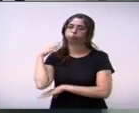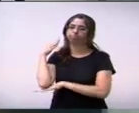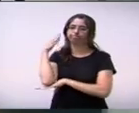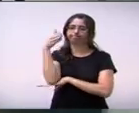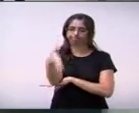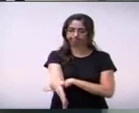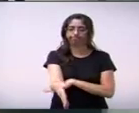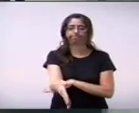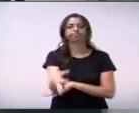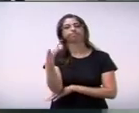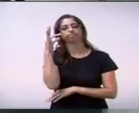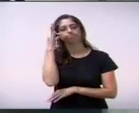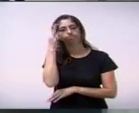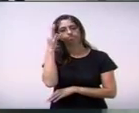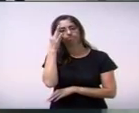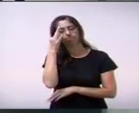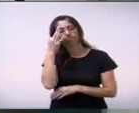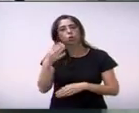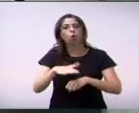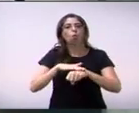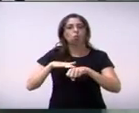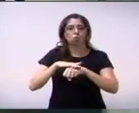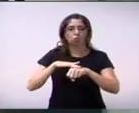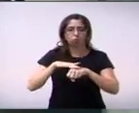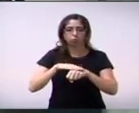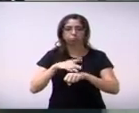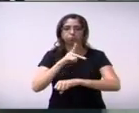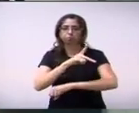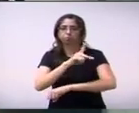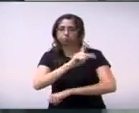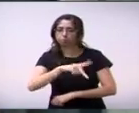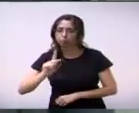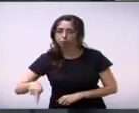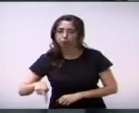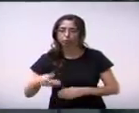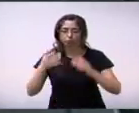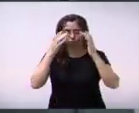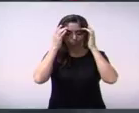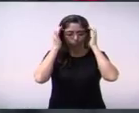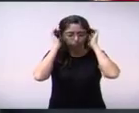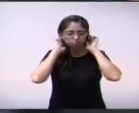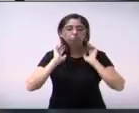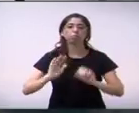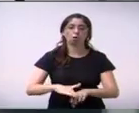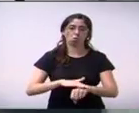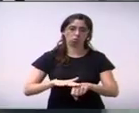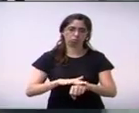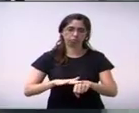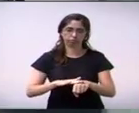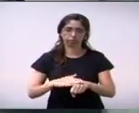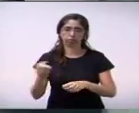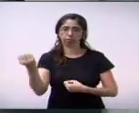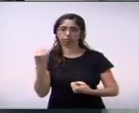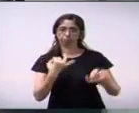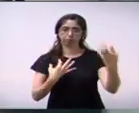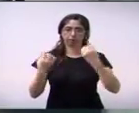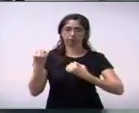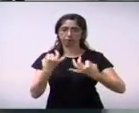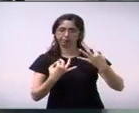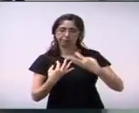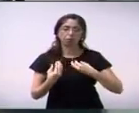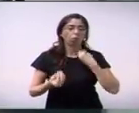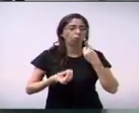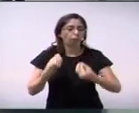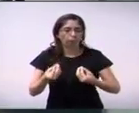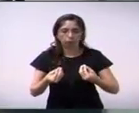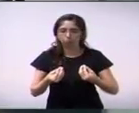mais e os técnicos da área são a ignorância e o preconceito. Então, apenas